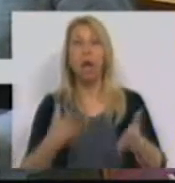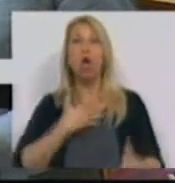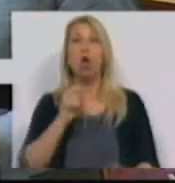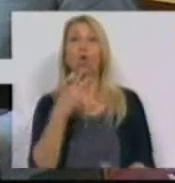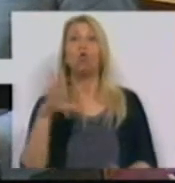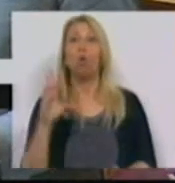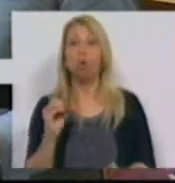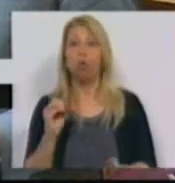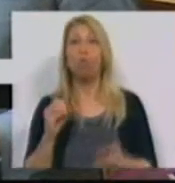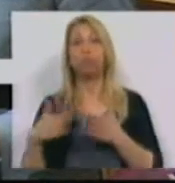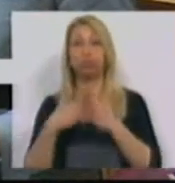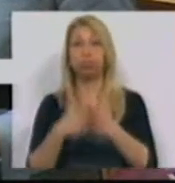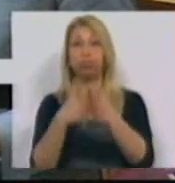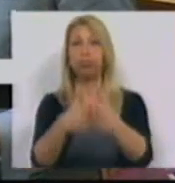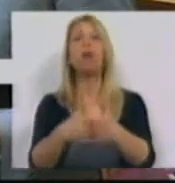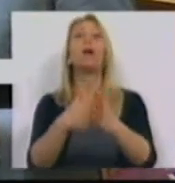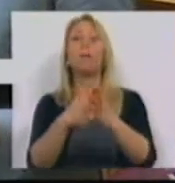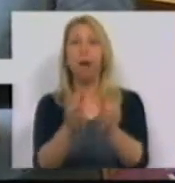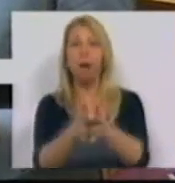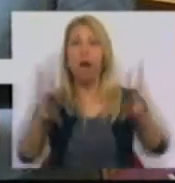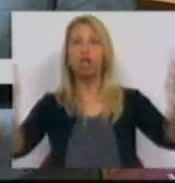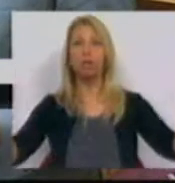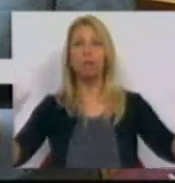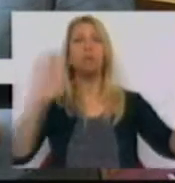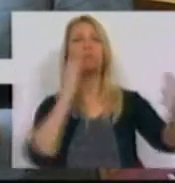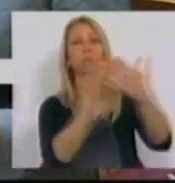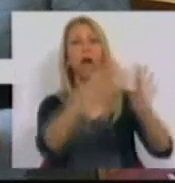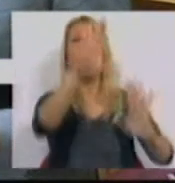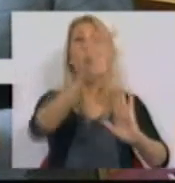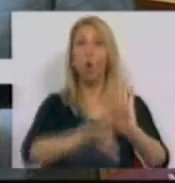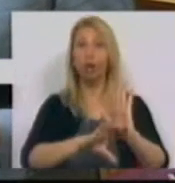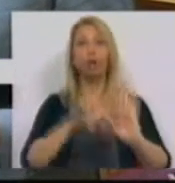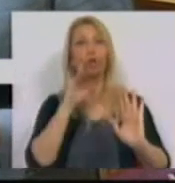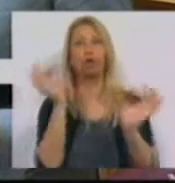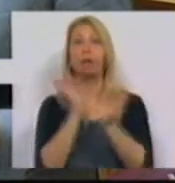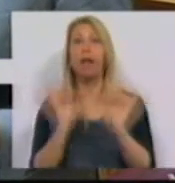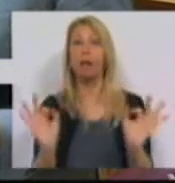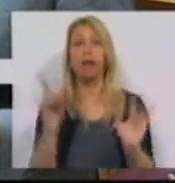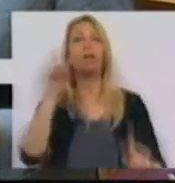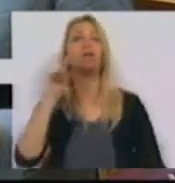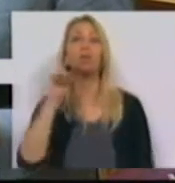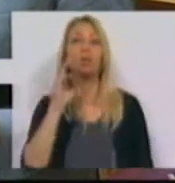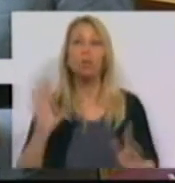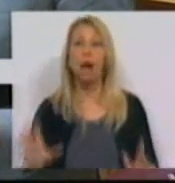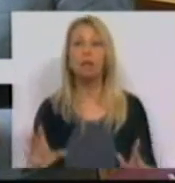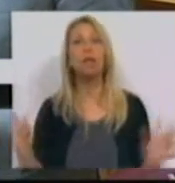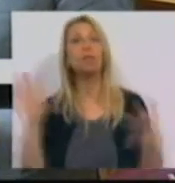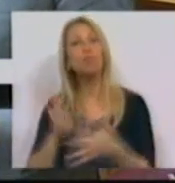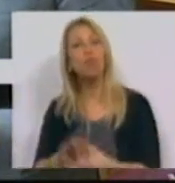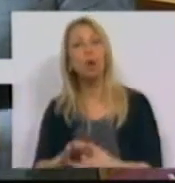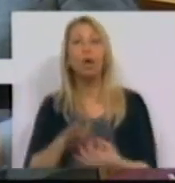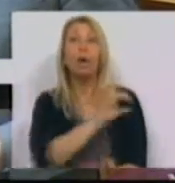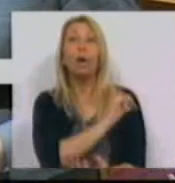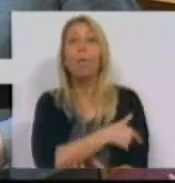para adotar, em toda a sua extensão, das condições tendencialmente ideais de segurança e de adequabilidade às